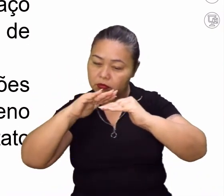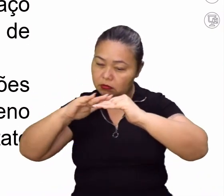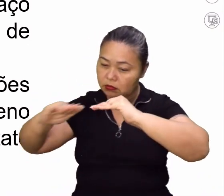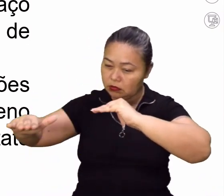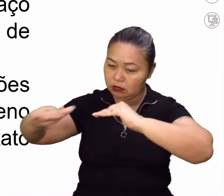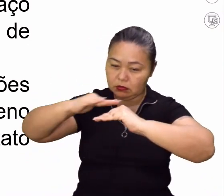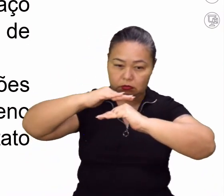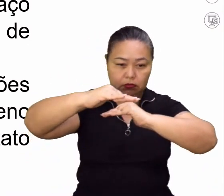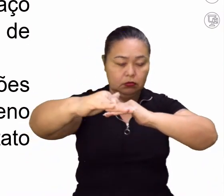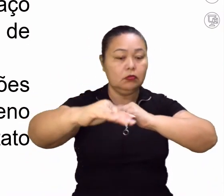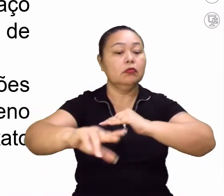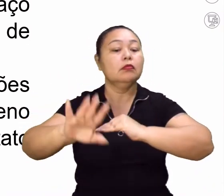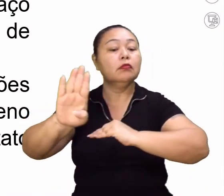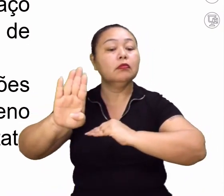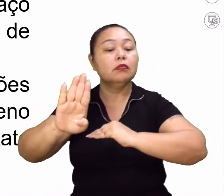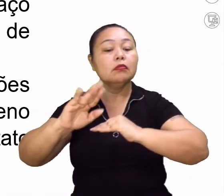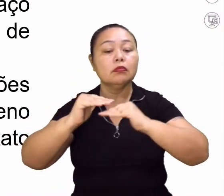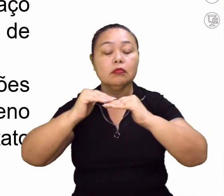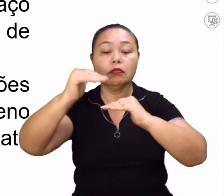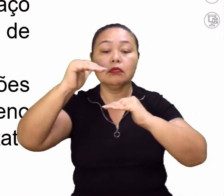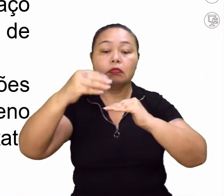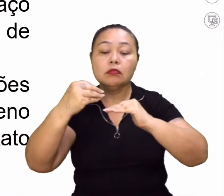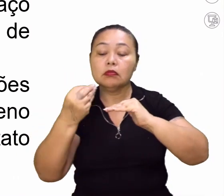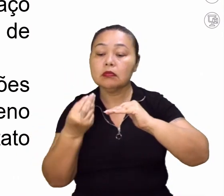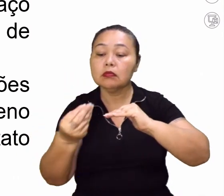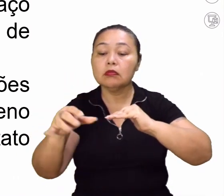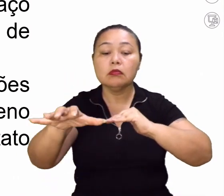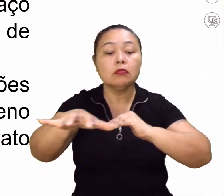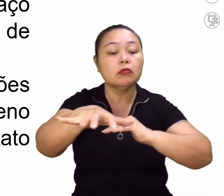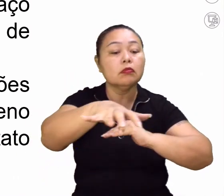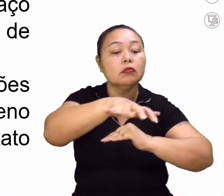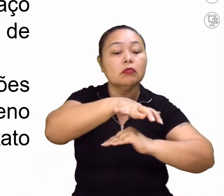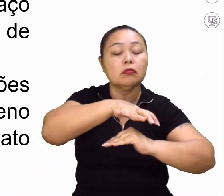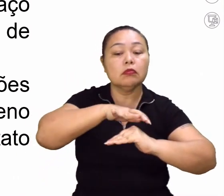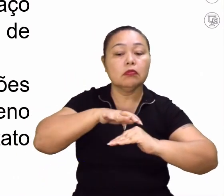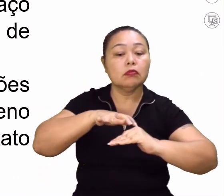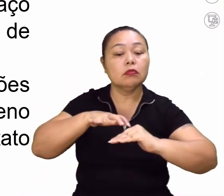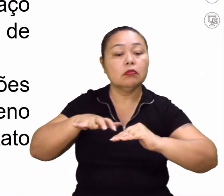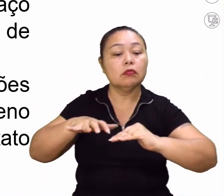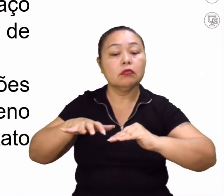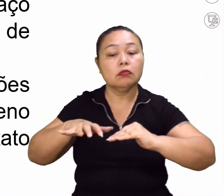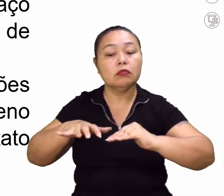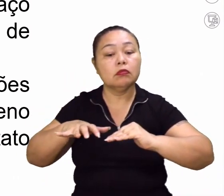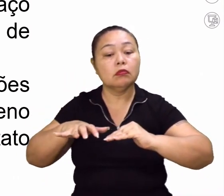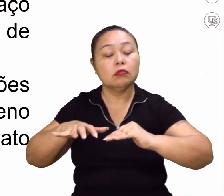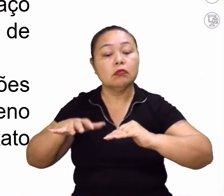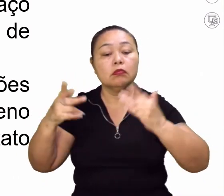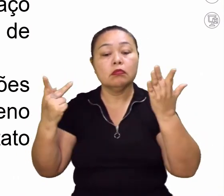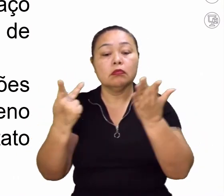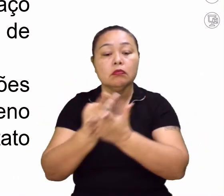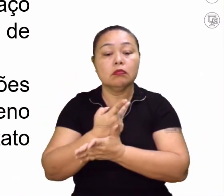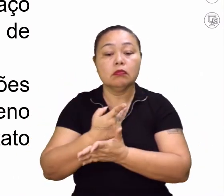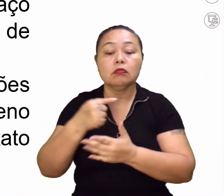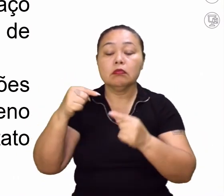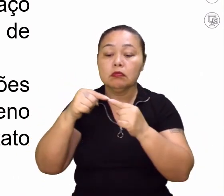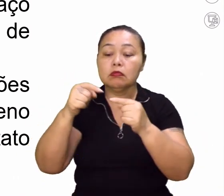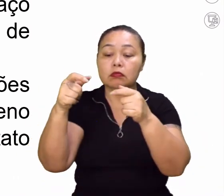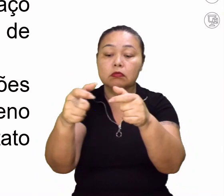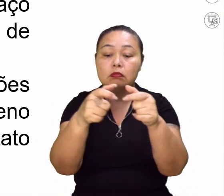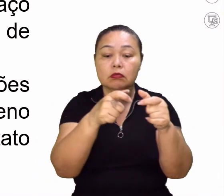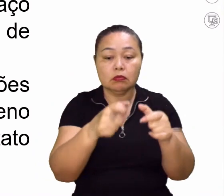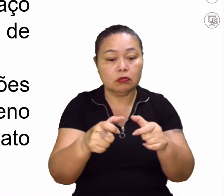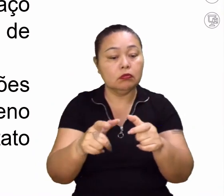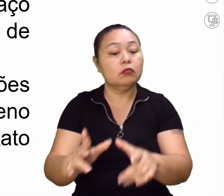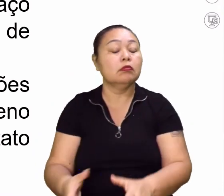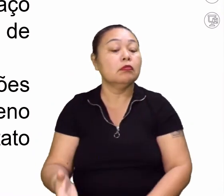uniforme? B, ressaltam a distribuição espacial dos fenômenos e os fatores